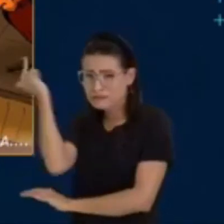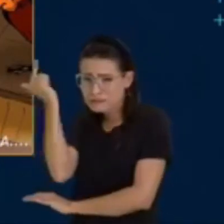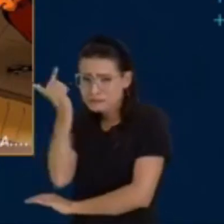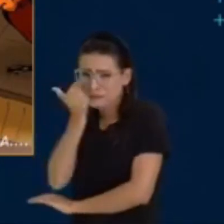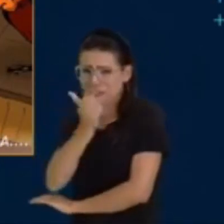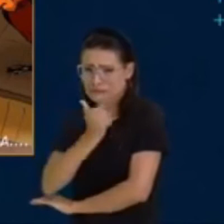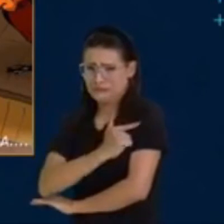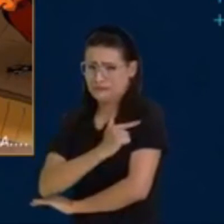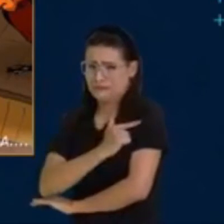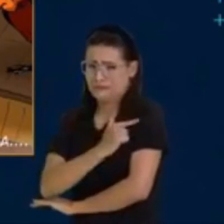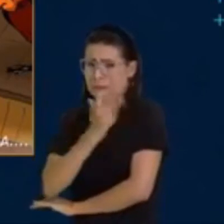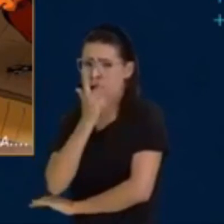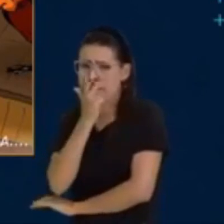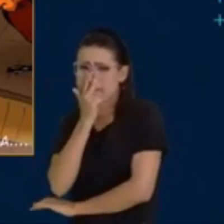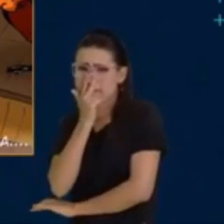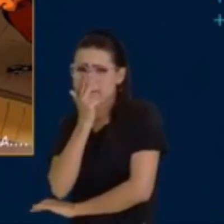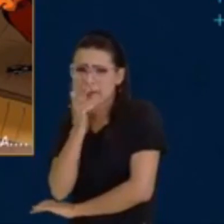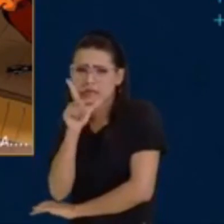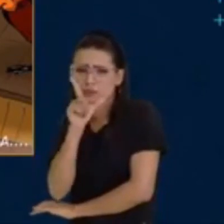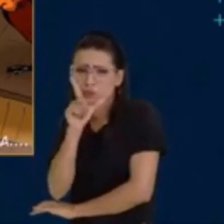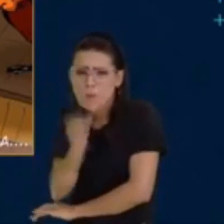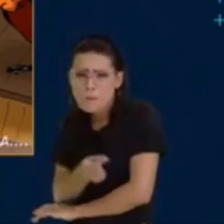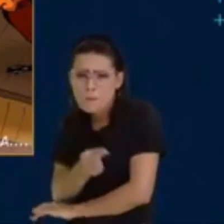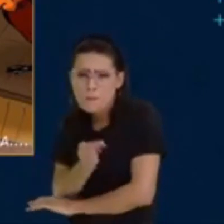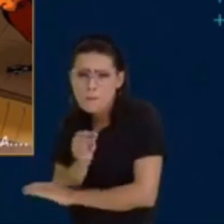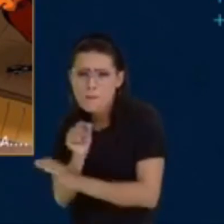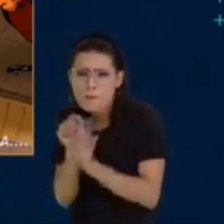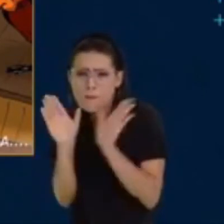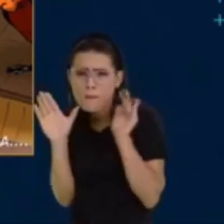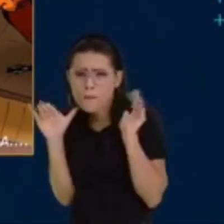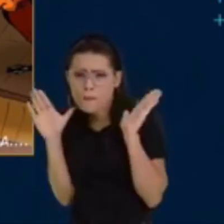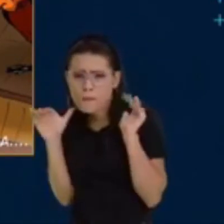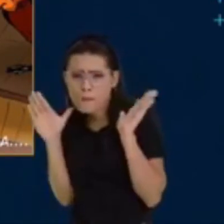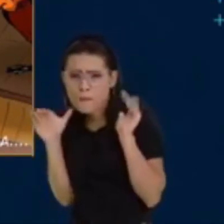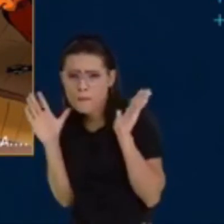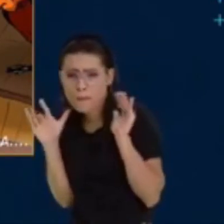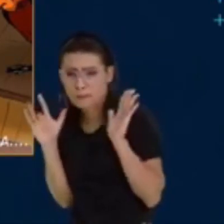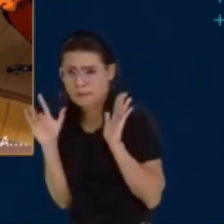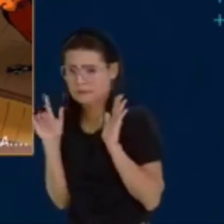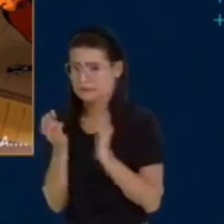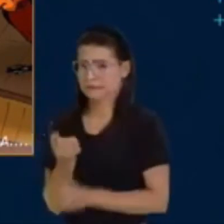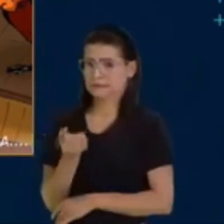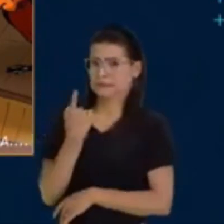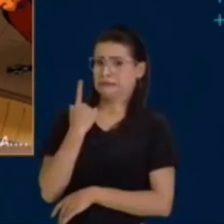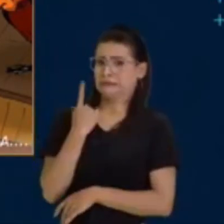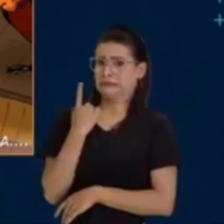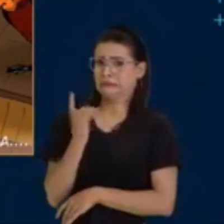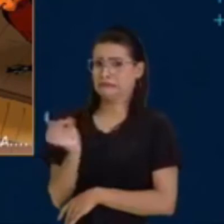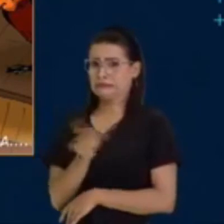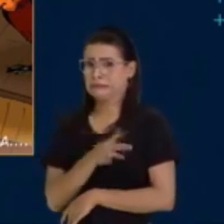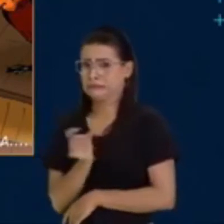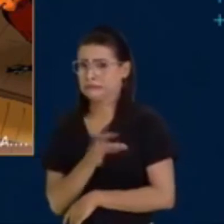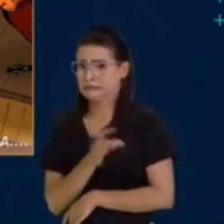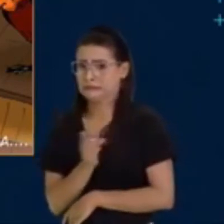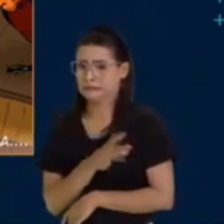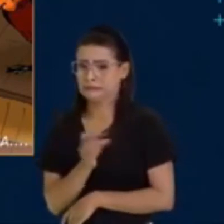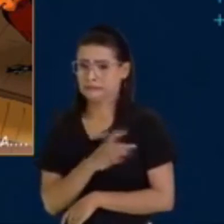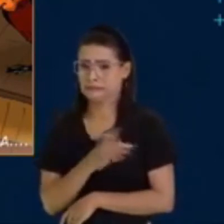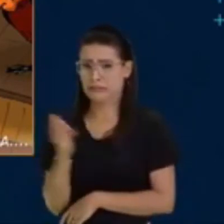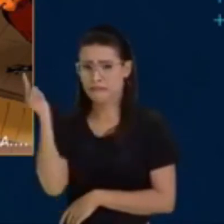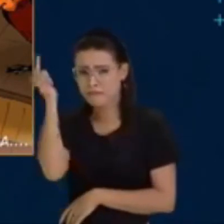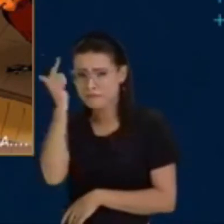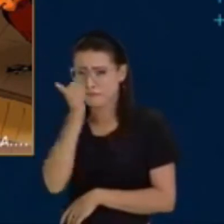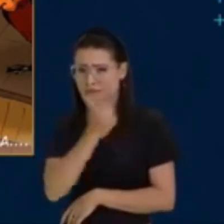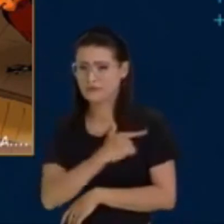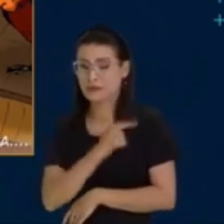ser como se fosse um pássaro mesmo. muito estranho, muito esquisito, muito feio. Esse